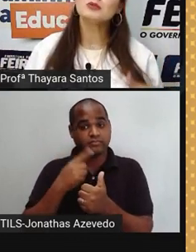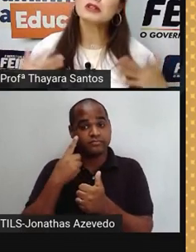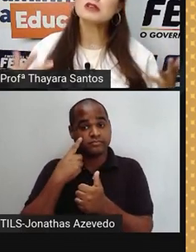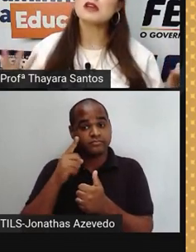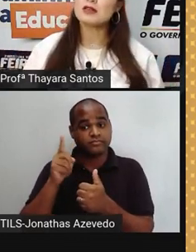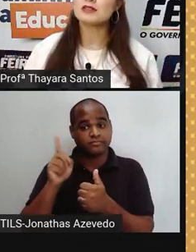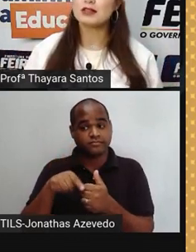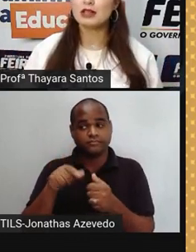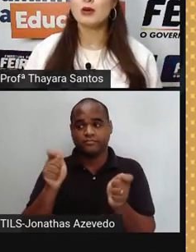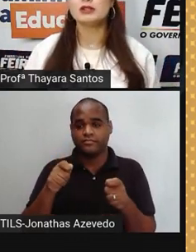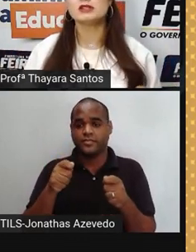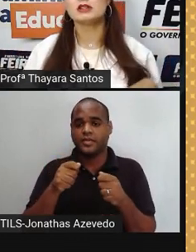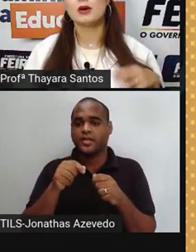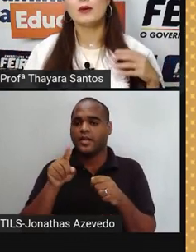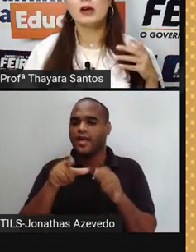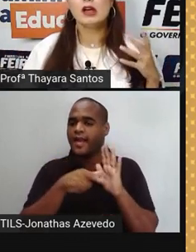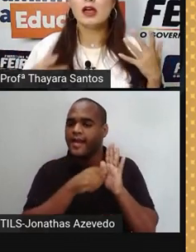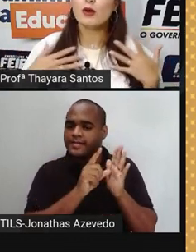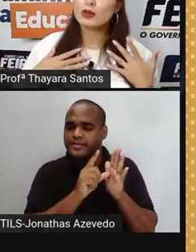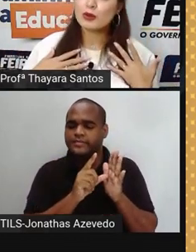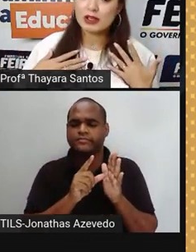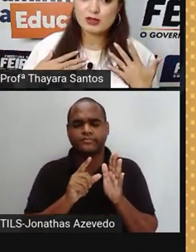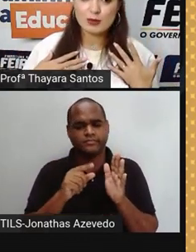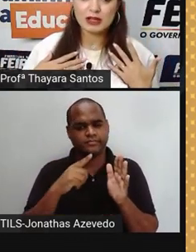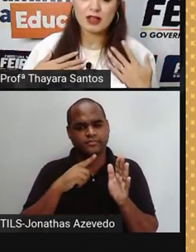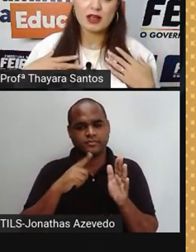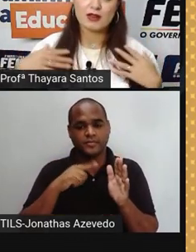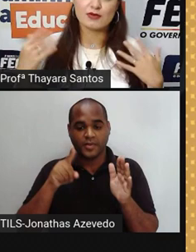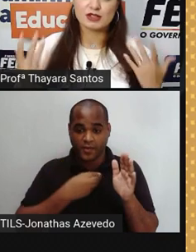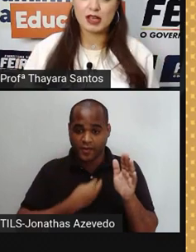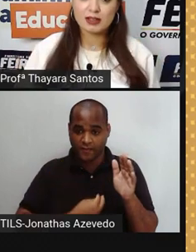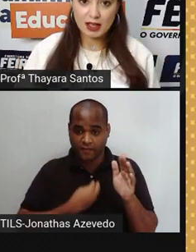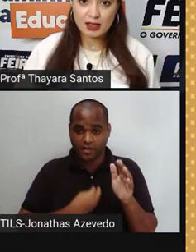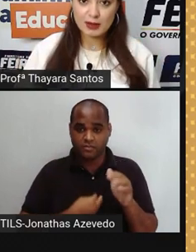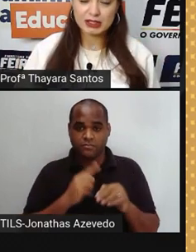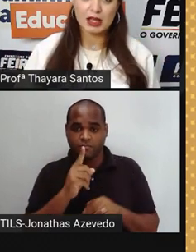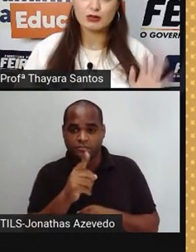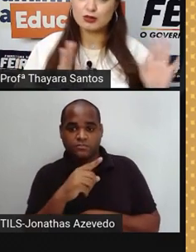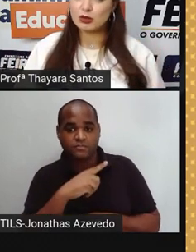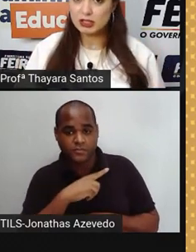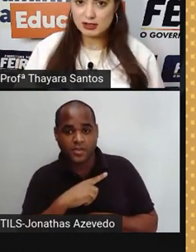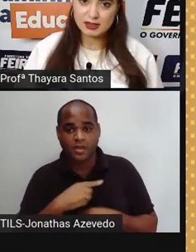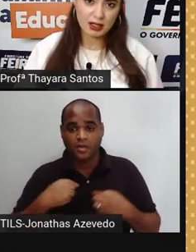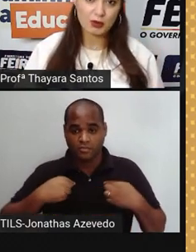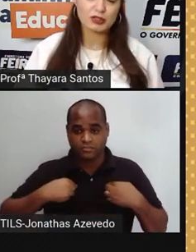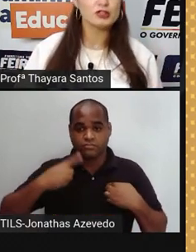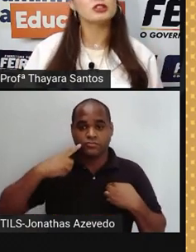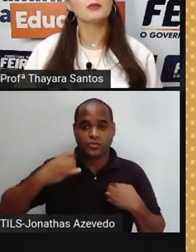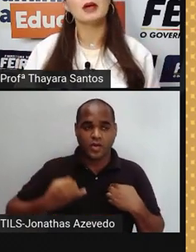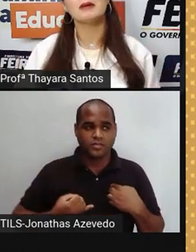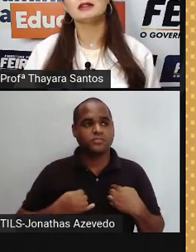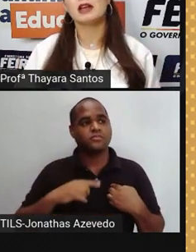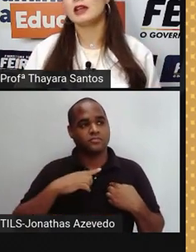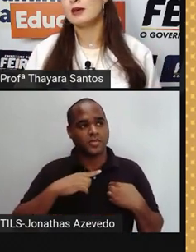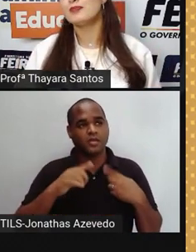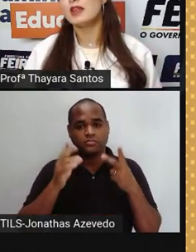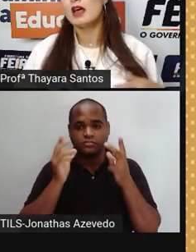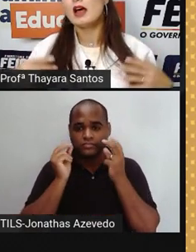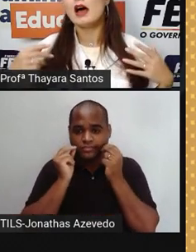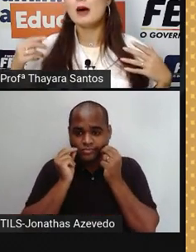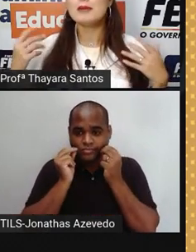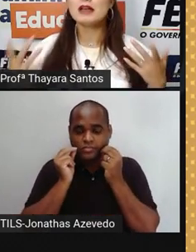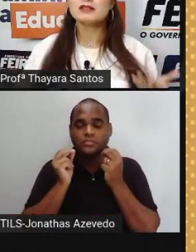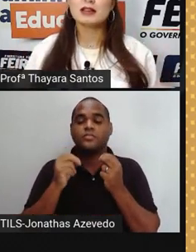uma das aulas anteriores. Então, eu que estou aqui sou matéria, você que está aí é matéria, o Jonatas que está aqui com a gente também é matéria,